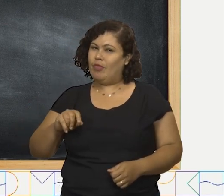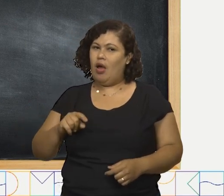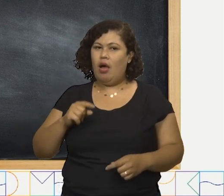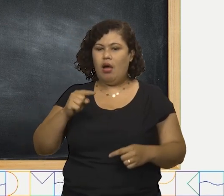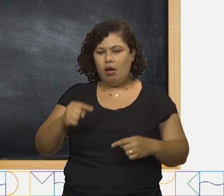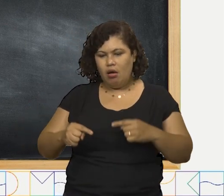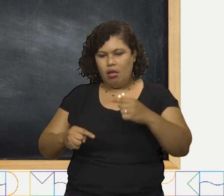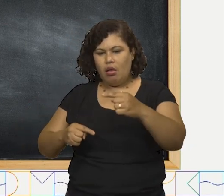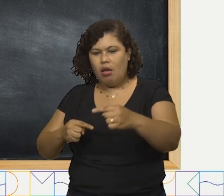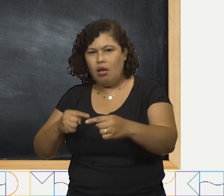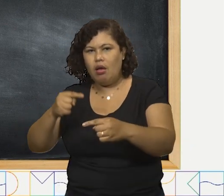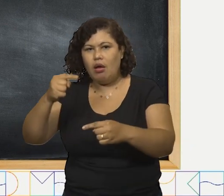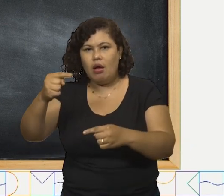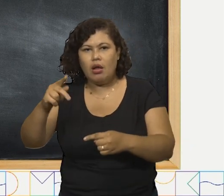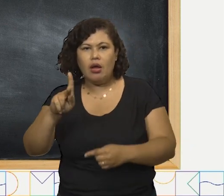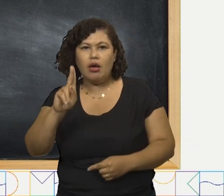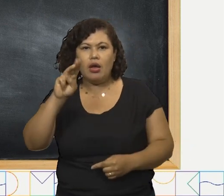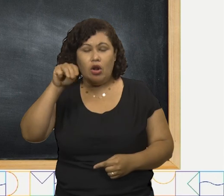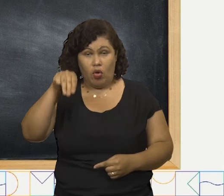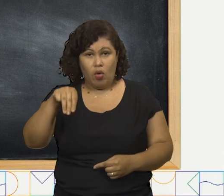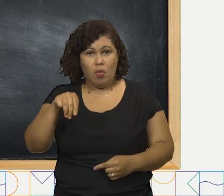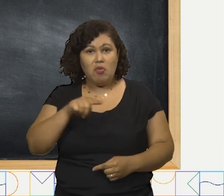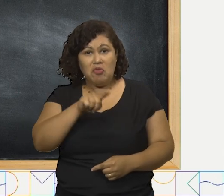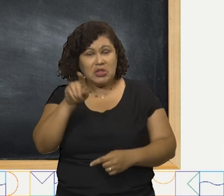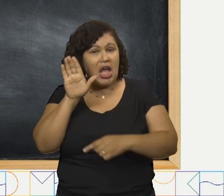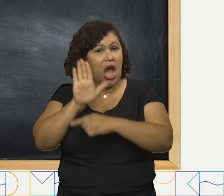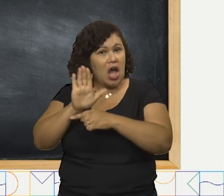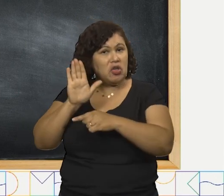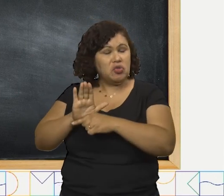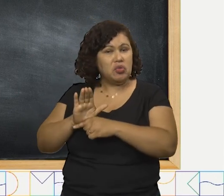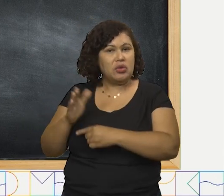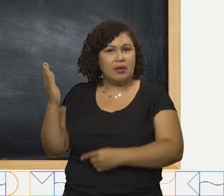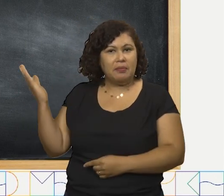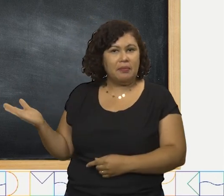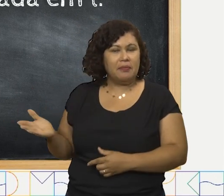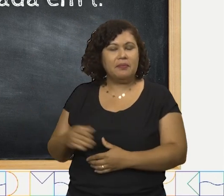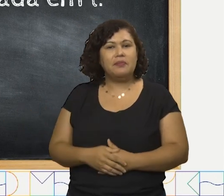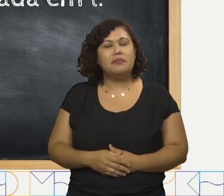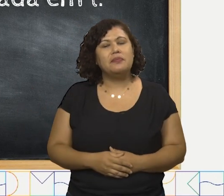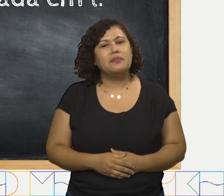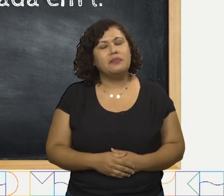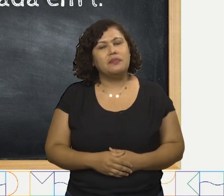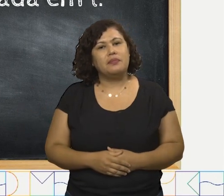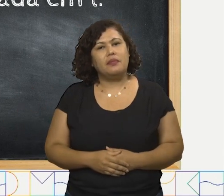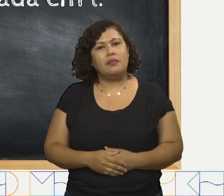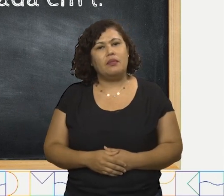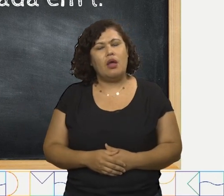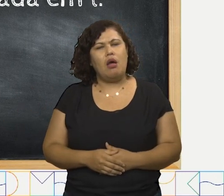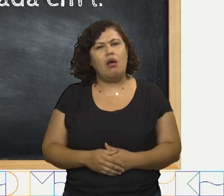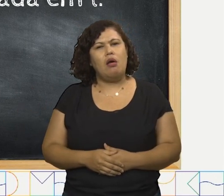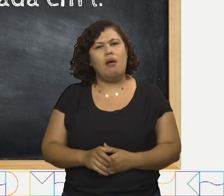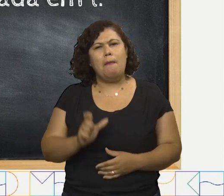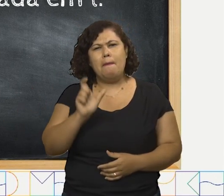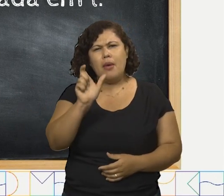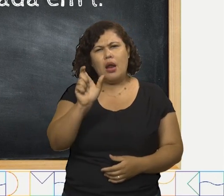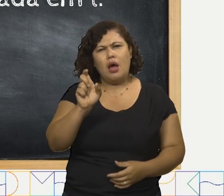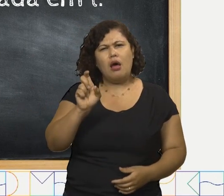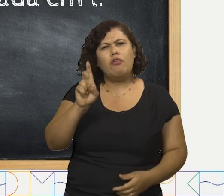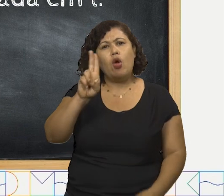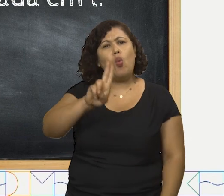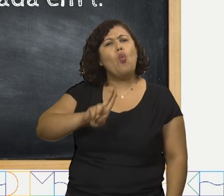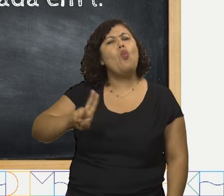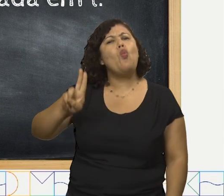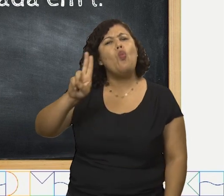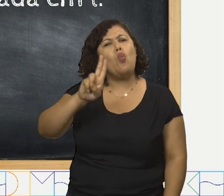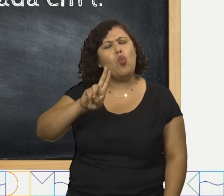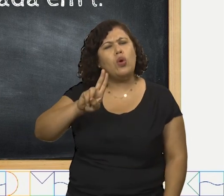percorrido, você ajuda a Unicep. Vamos à questão. A palavra útil